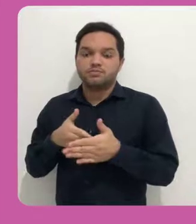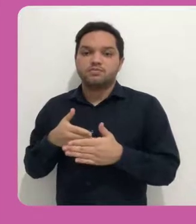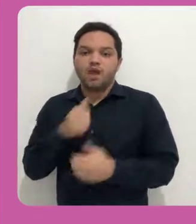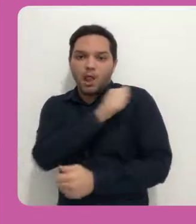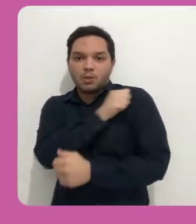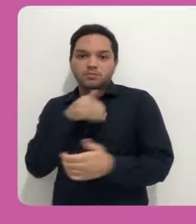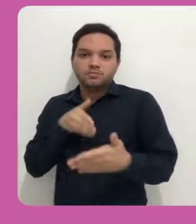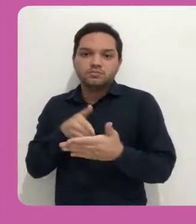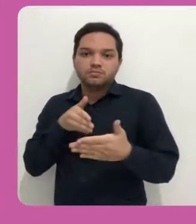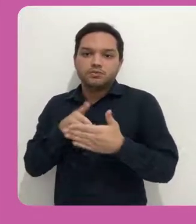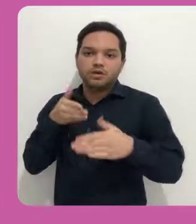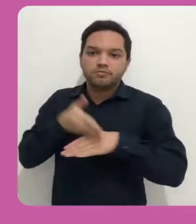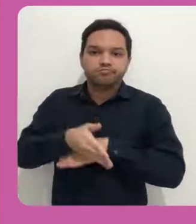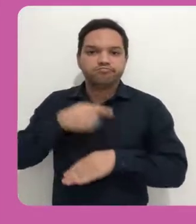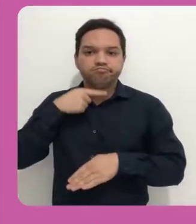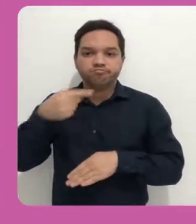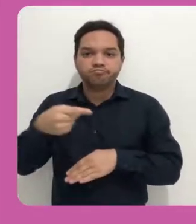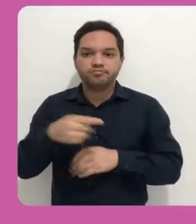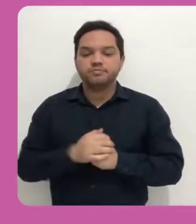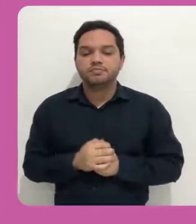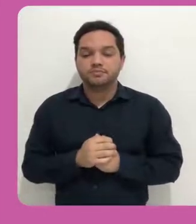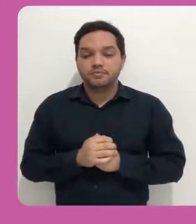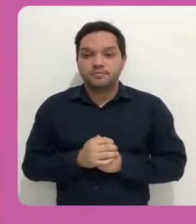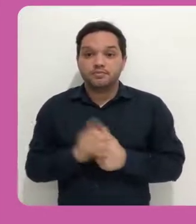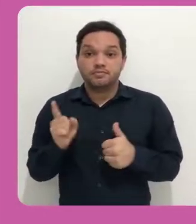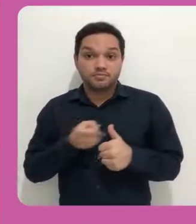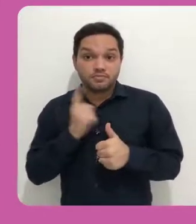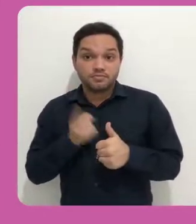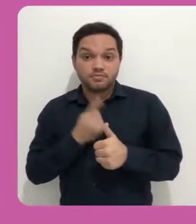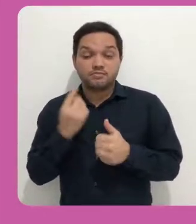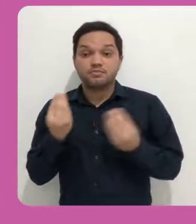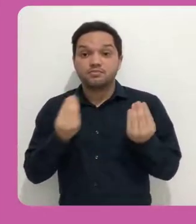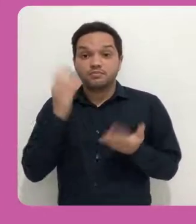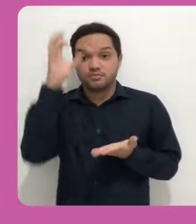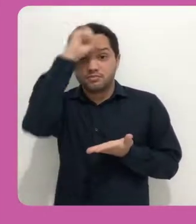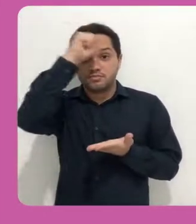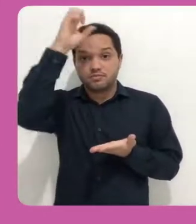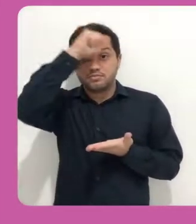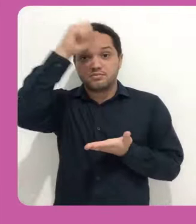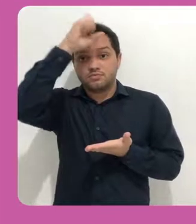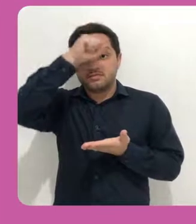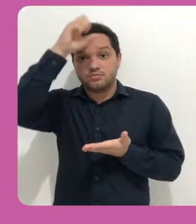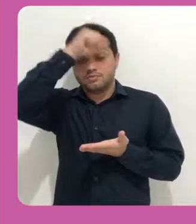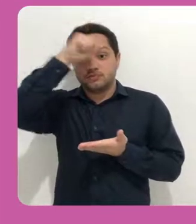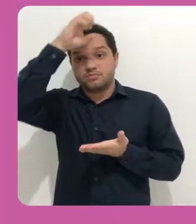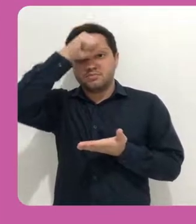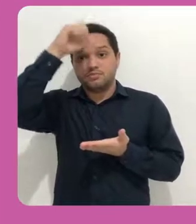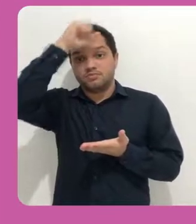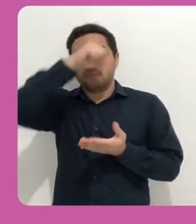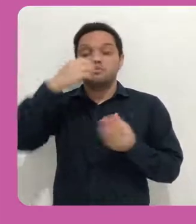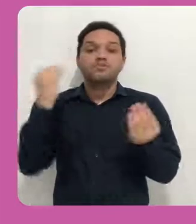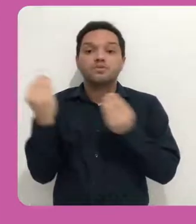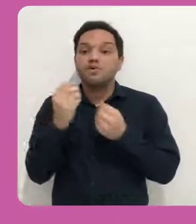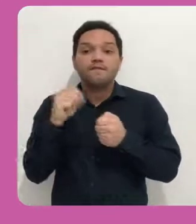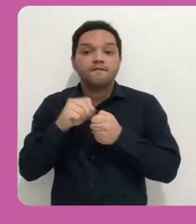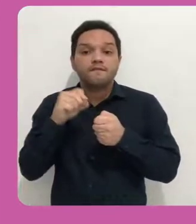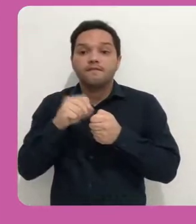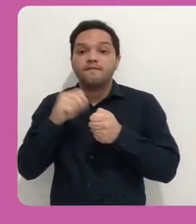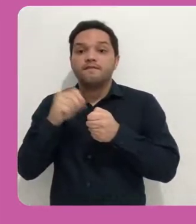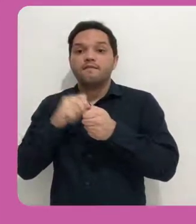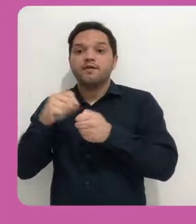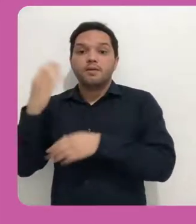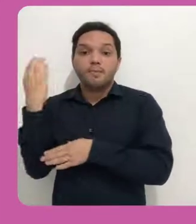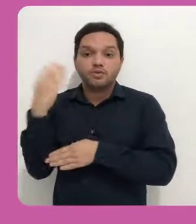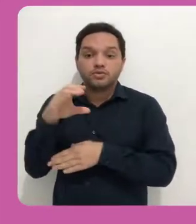faz para incluir um arquivo. Depois a gente discute um pouco sobre alguns cuidados e algumas